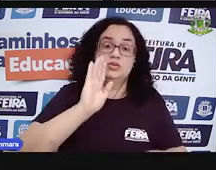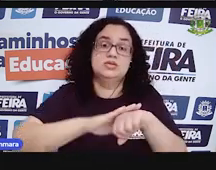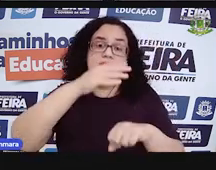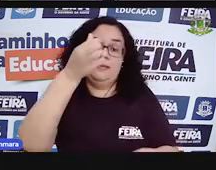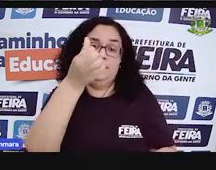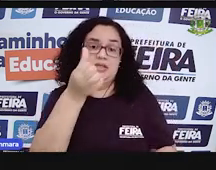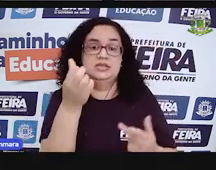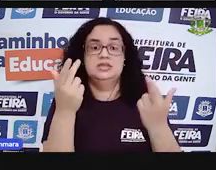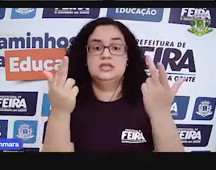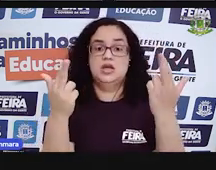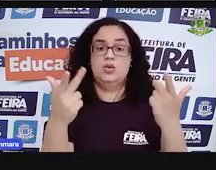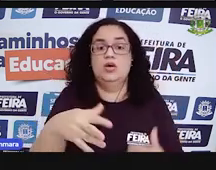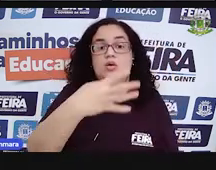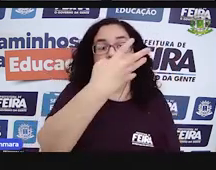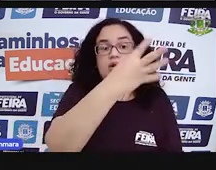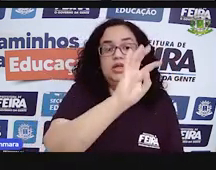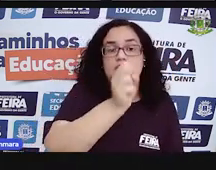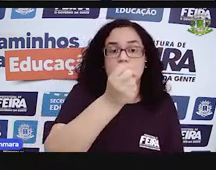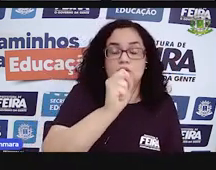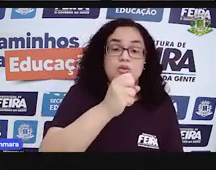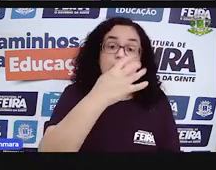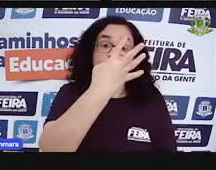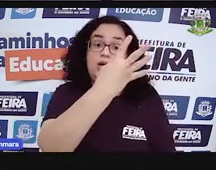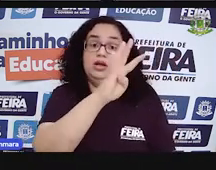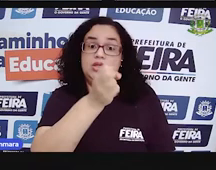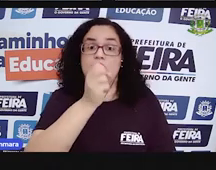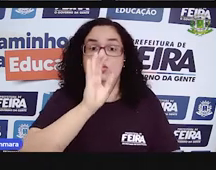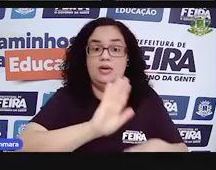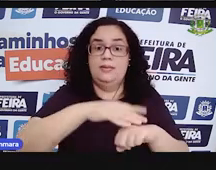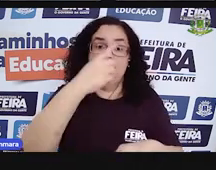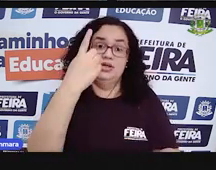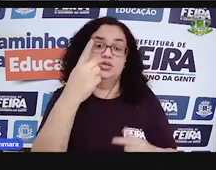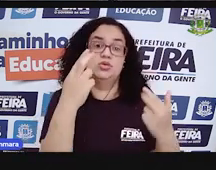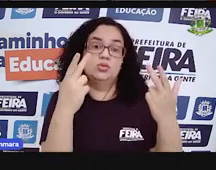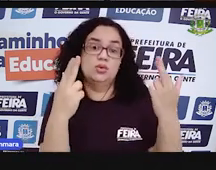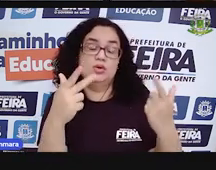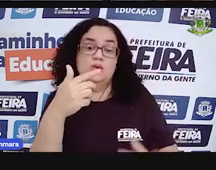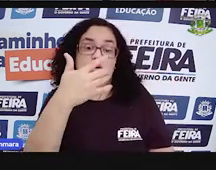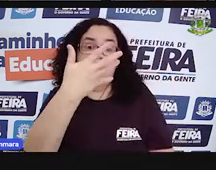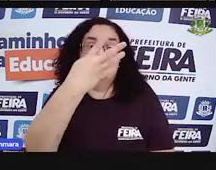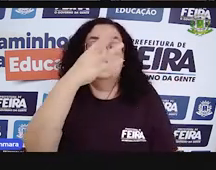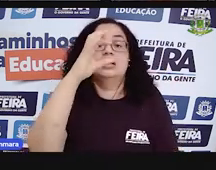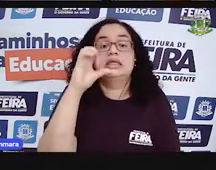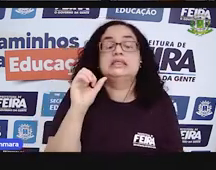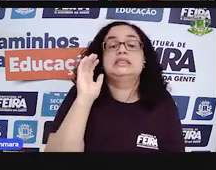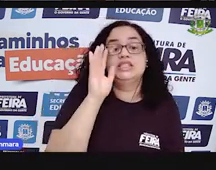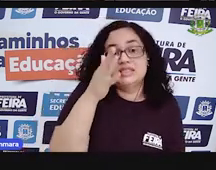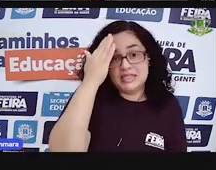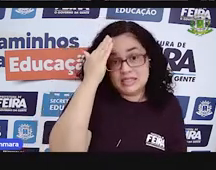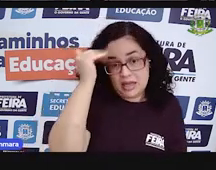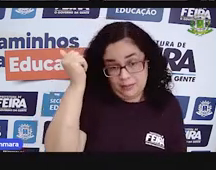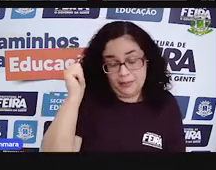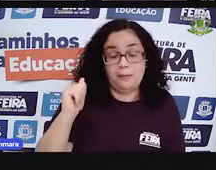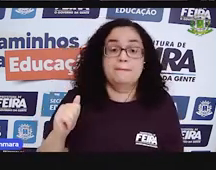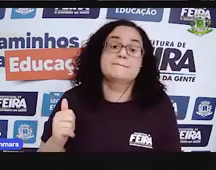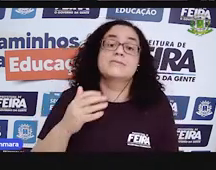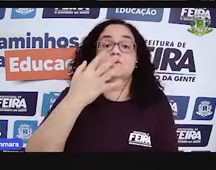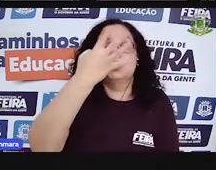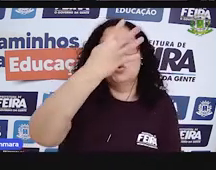48. 48 mais 1, 49. Então como a gente já sabe, do 49,